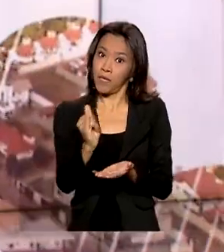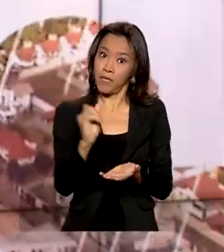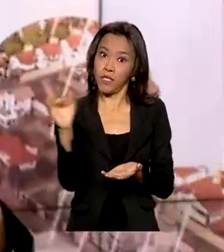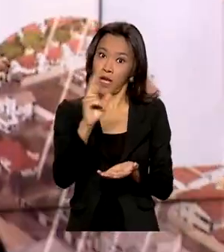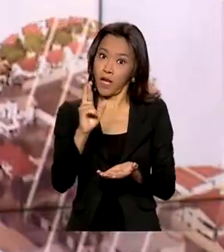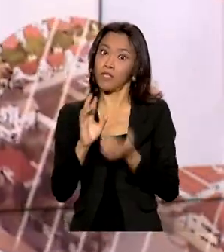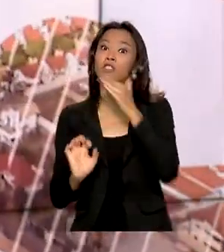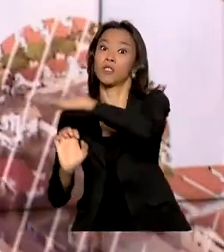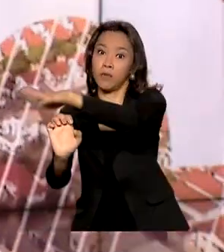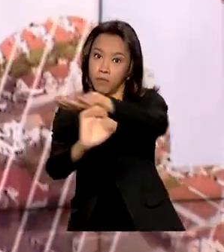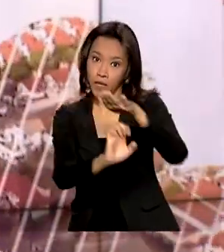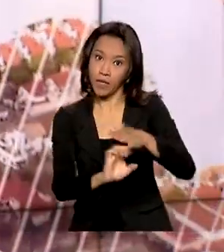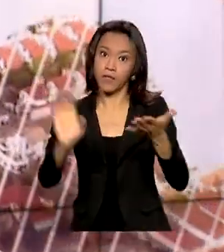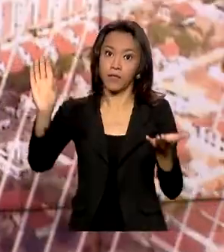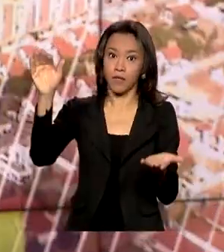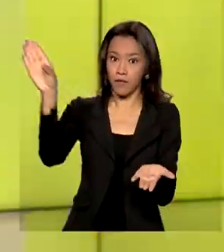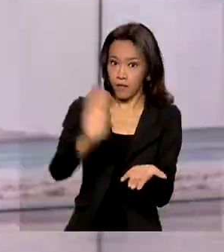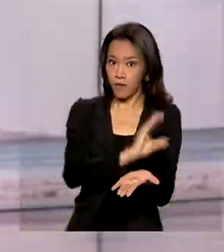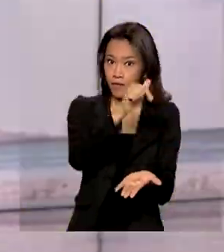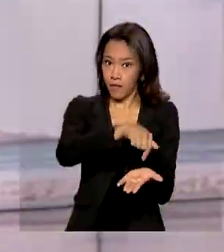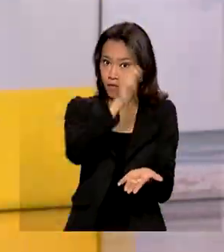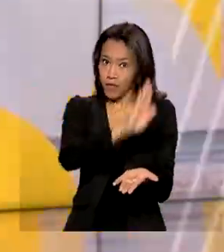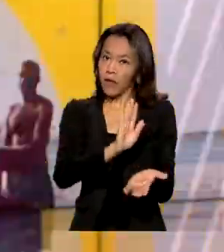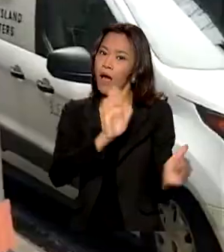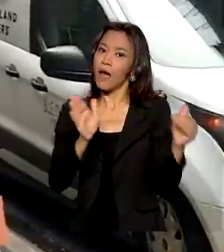privados até o fim de 2022.